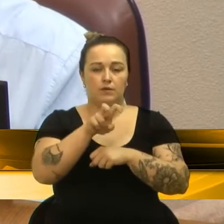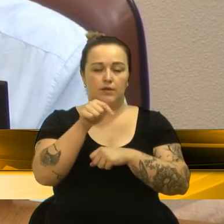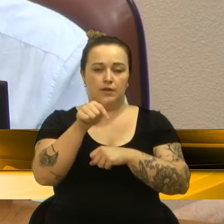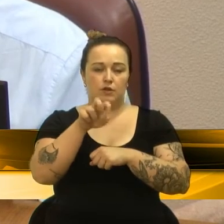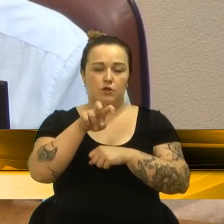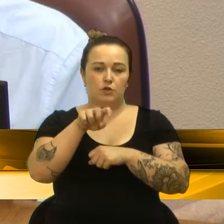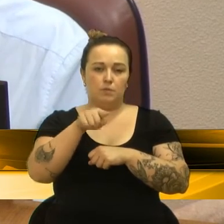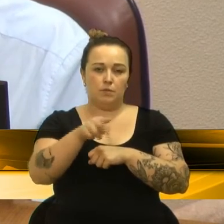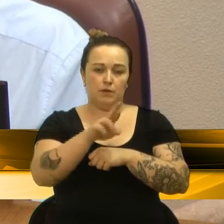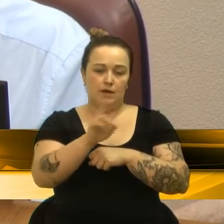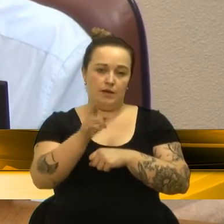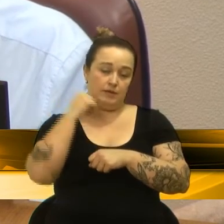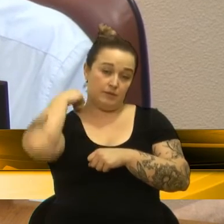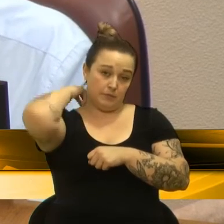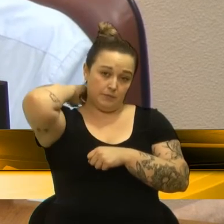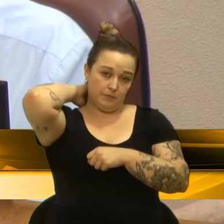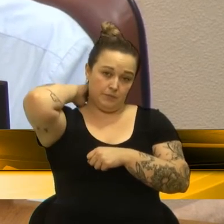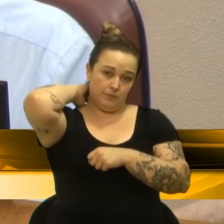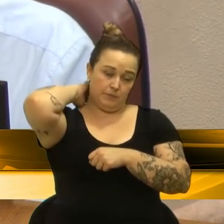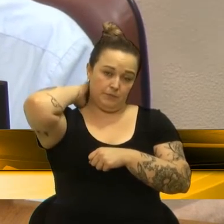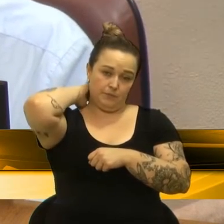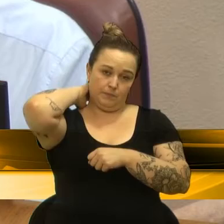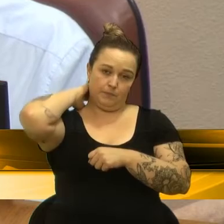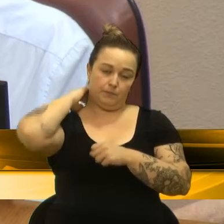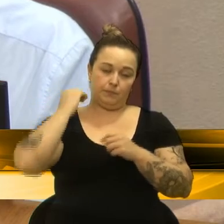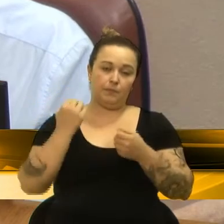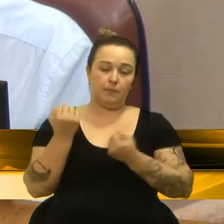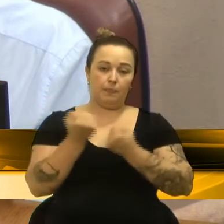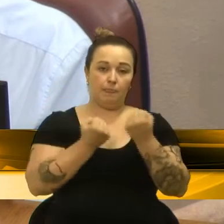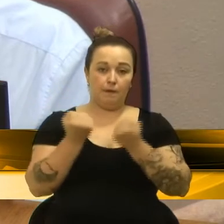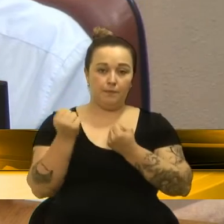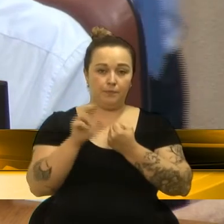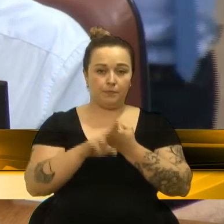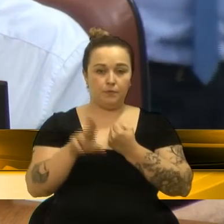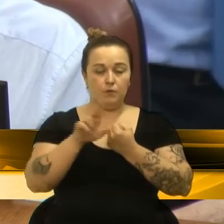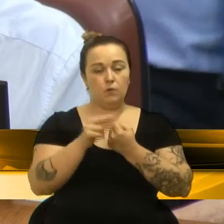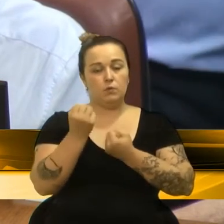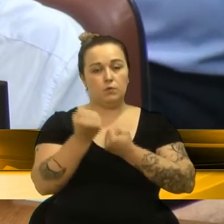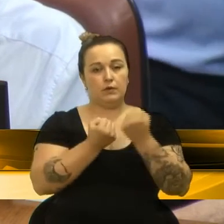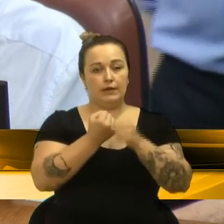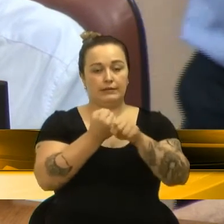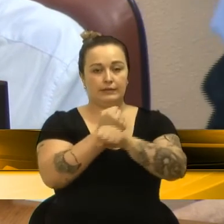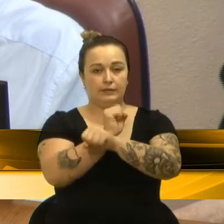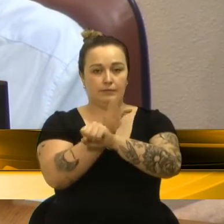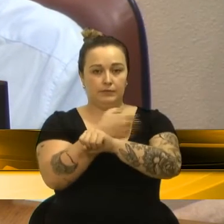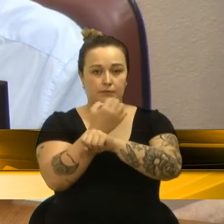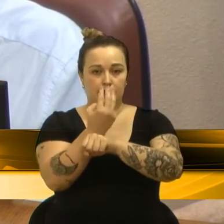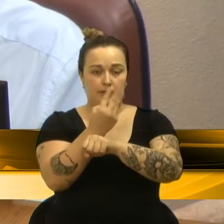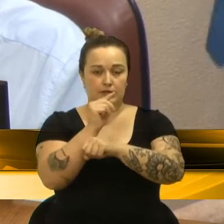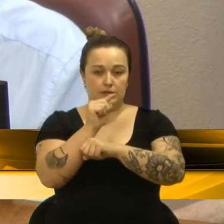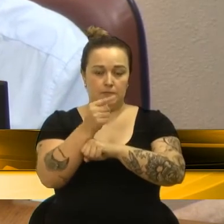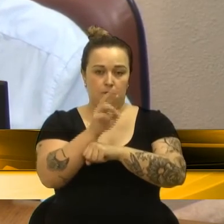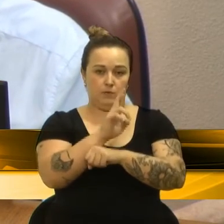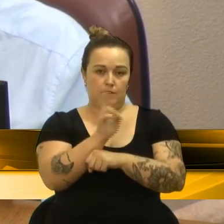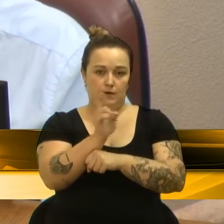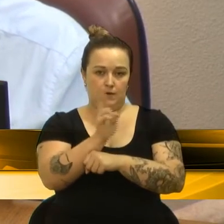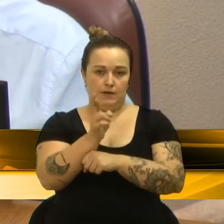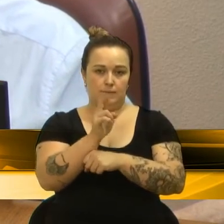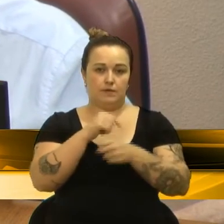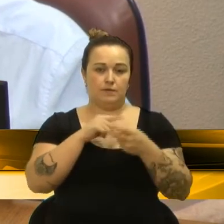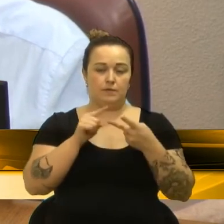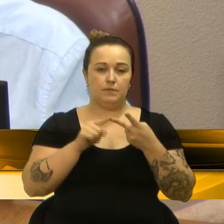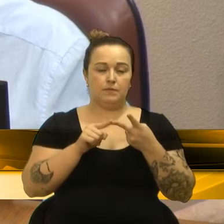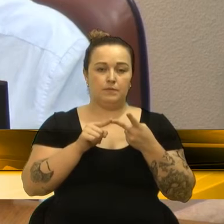,45 centavos. Veículo, despesas fixas e variáveis da ambulância 3.279 reais,